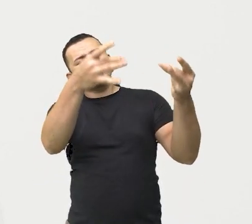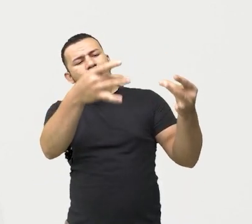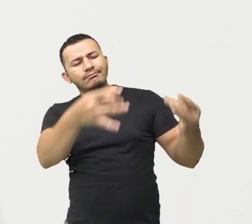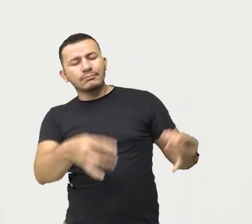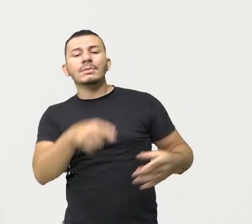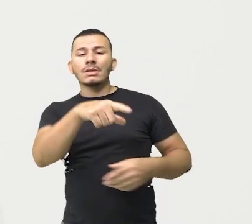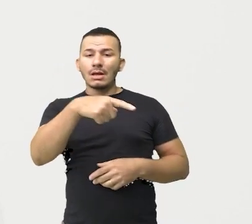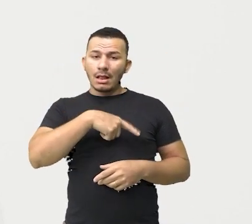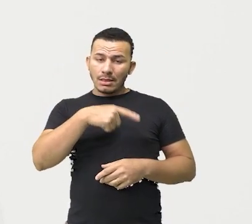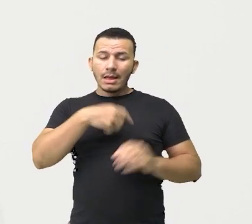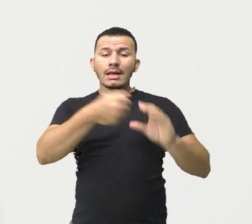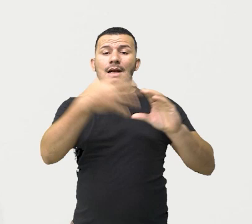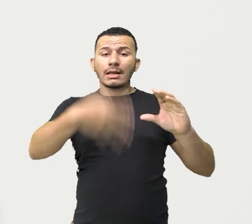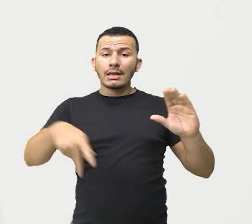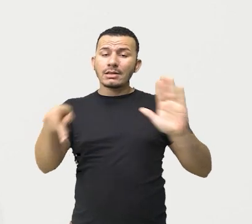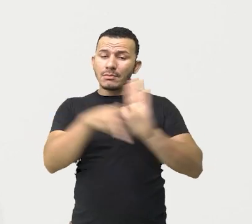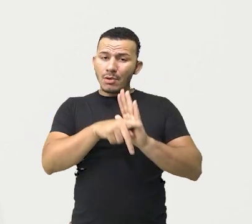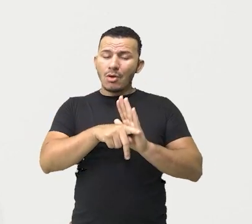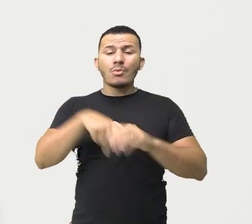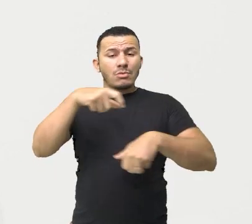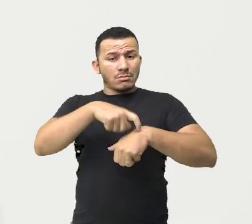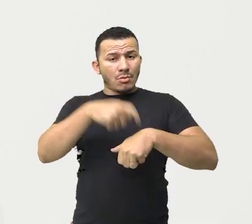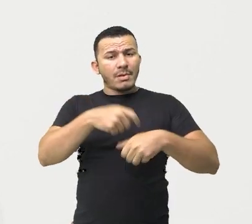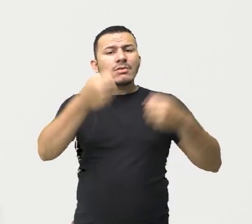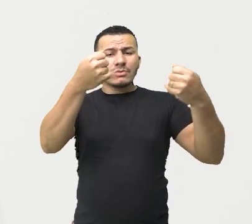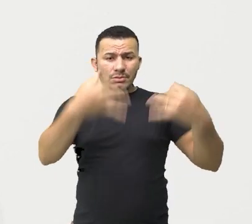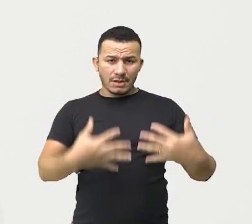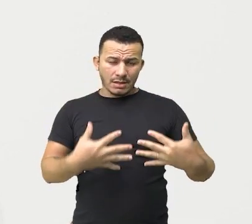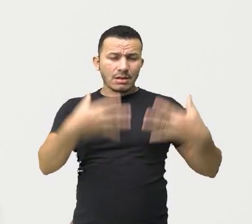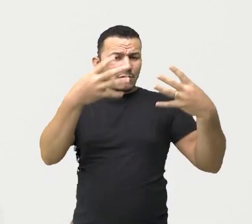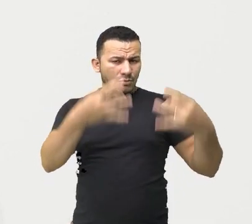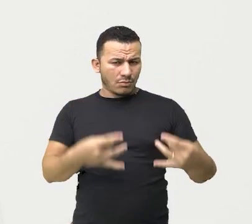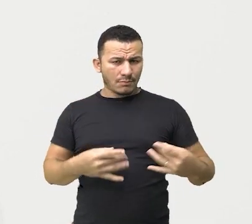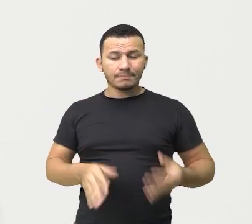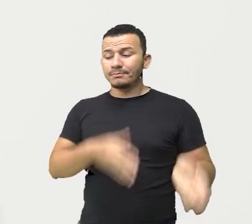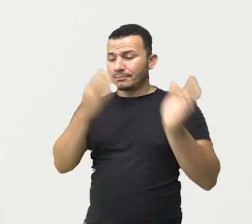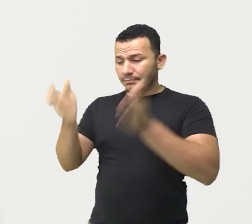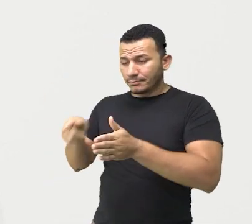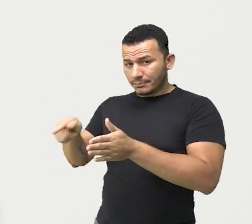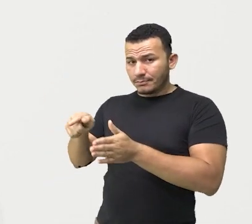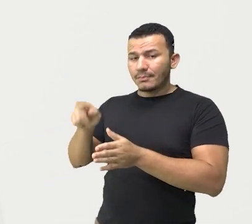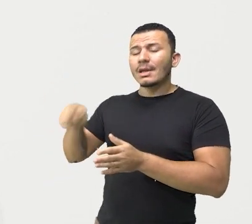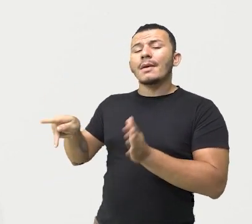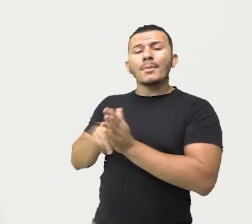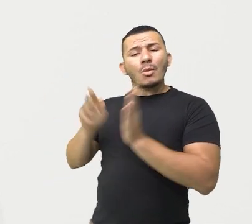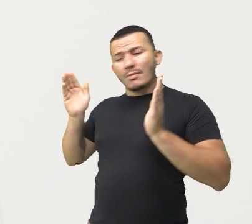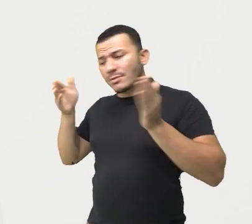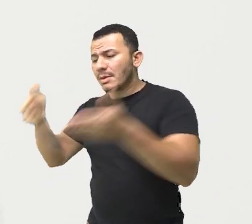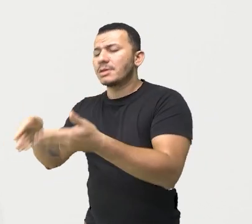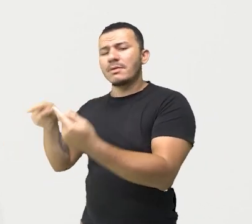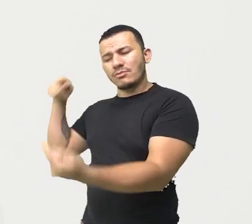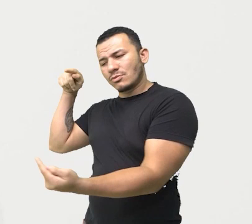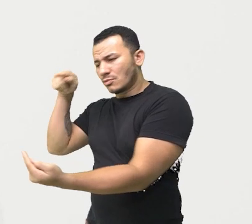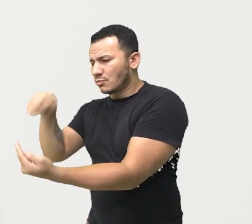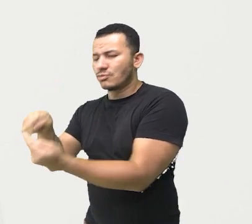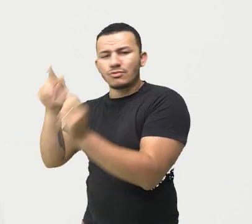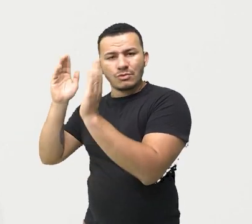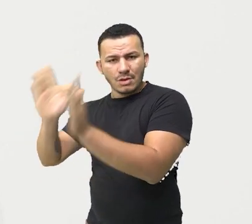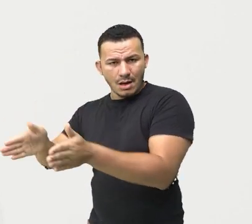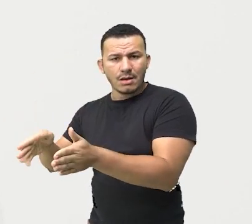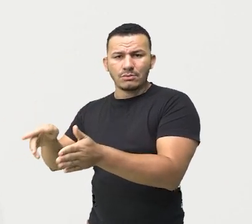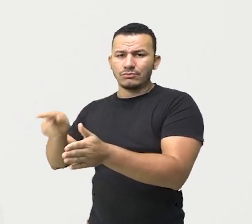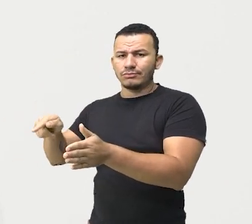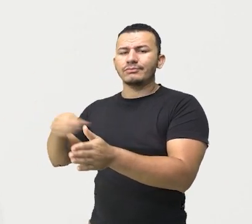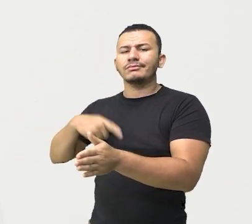colocadas presente na hora da descrição. E objetivas não, é já algo direto, bem objetivo, dizendo